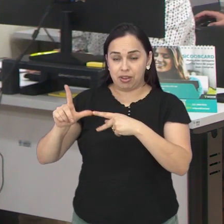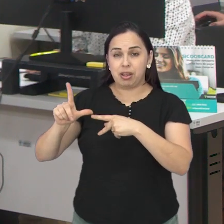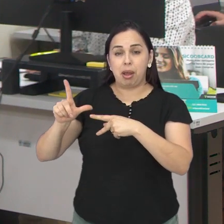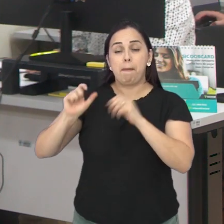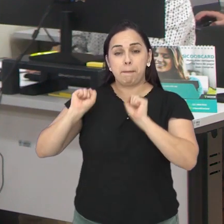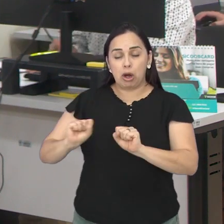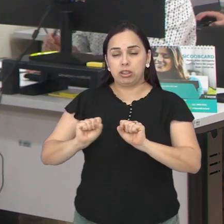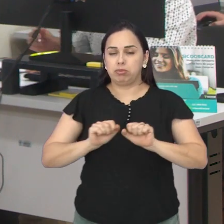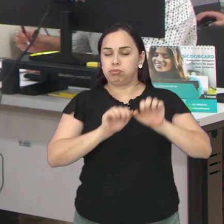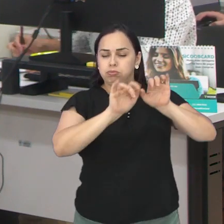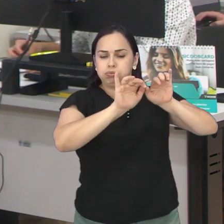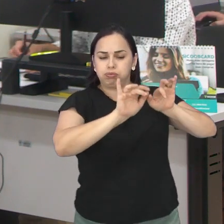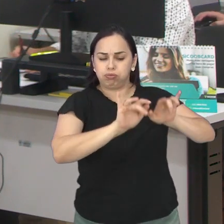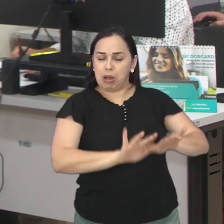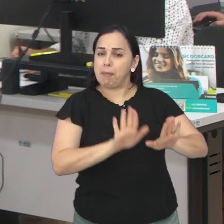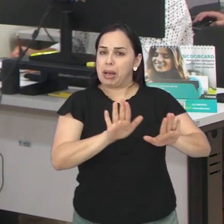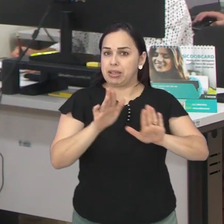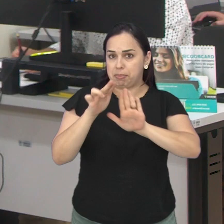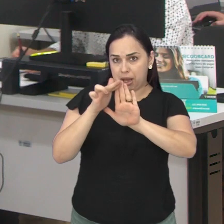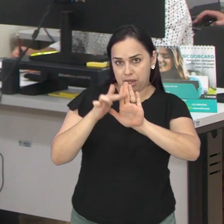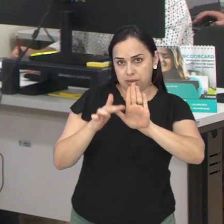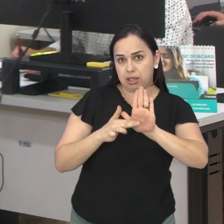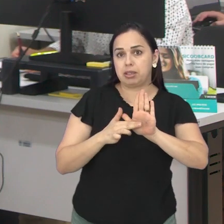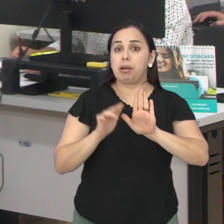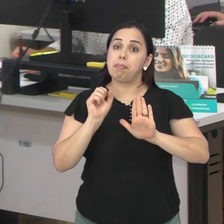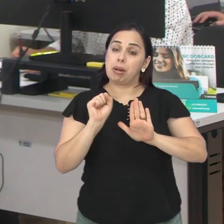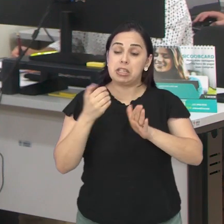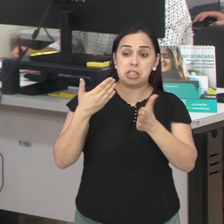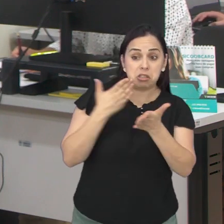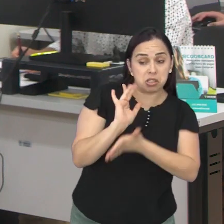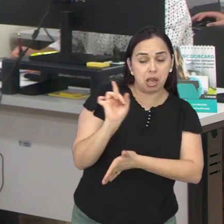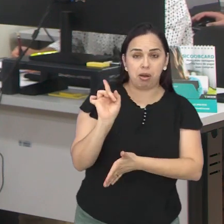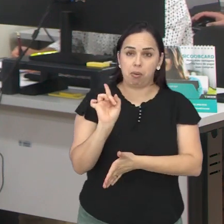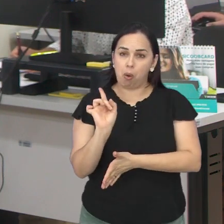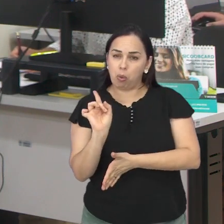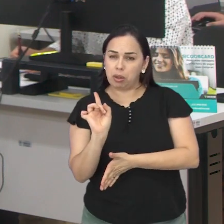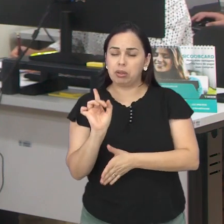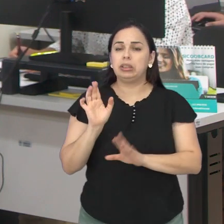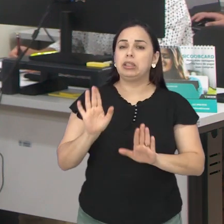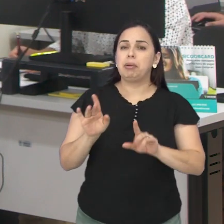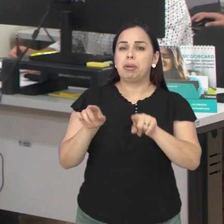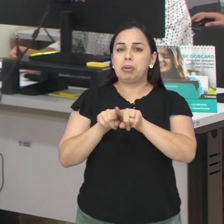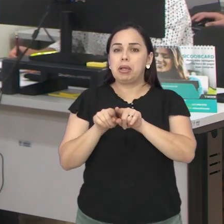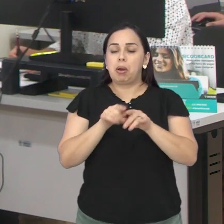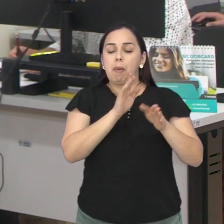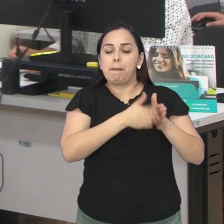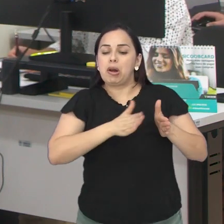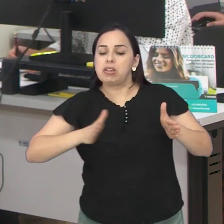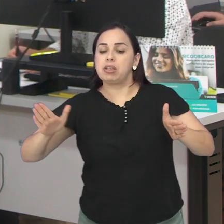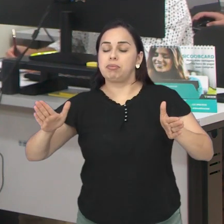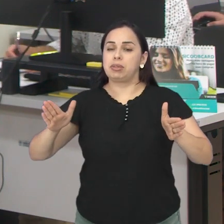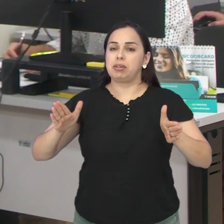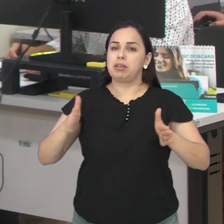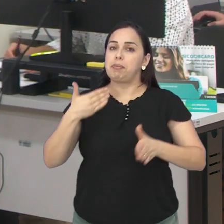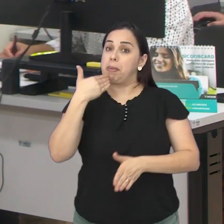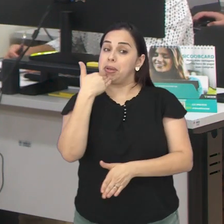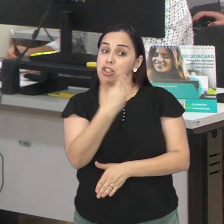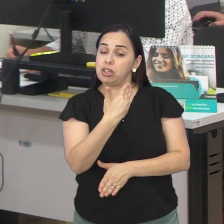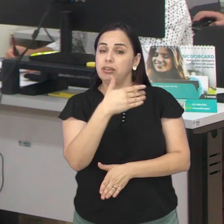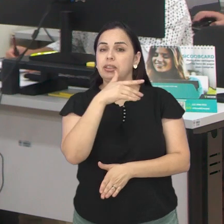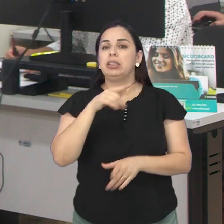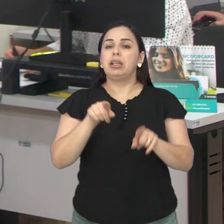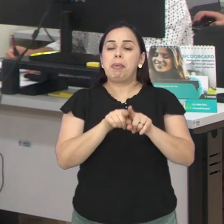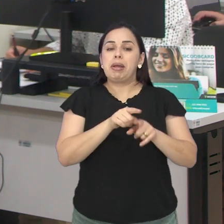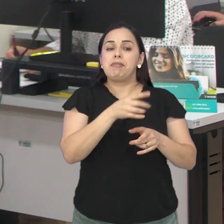o benefício. Tem algumas regrinhas para ser contemplado e também todo um procedimento para seguir para garantir que o pedido vai ser aceito.